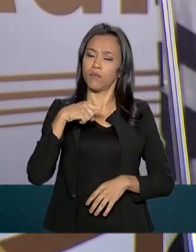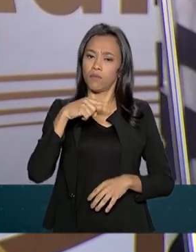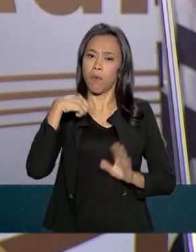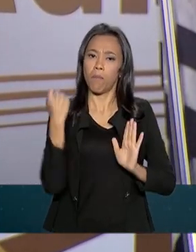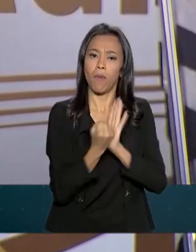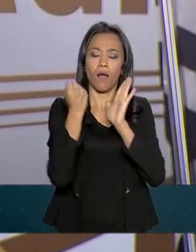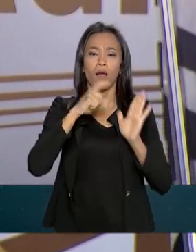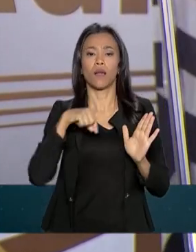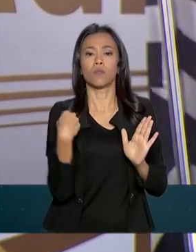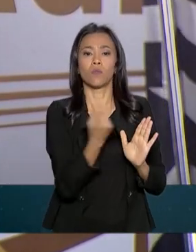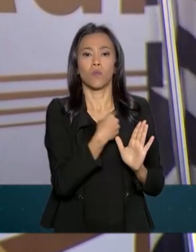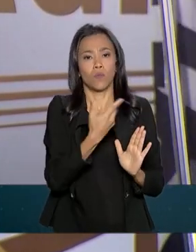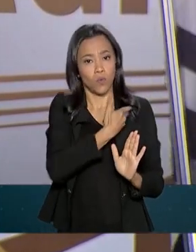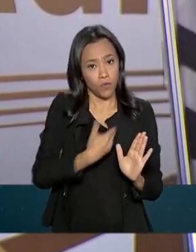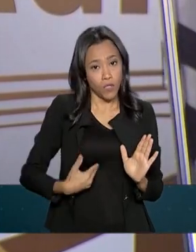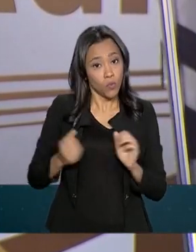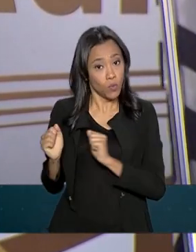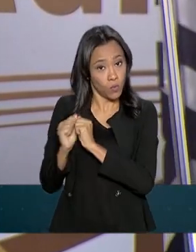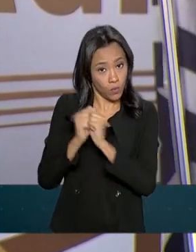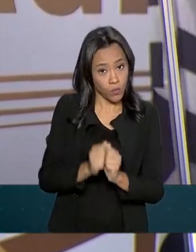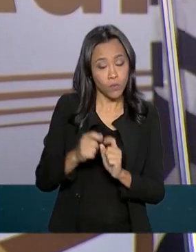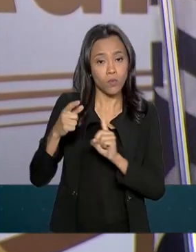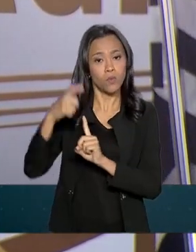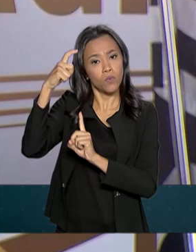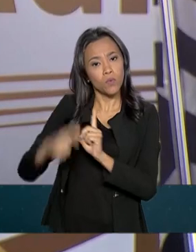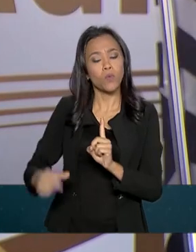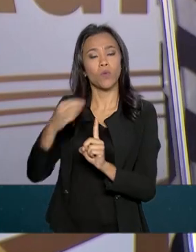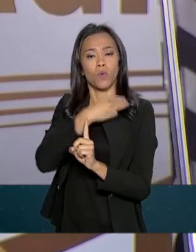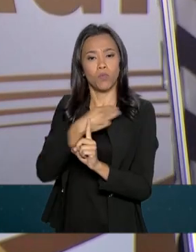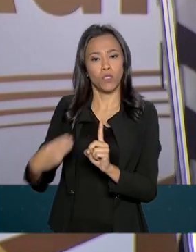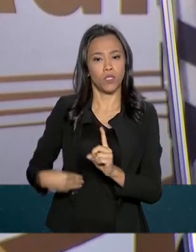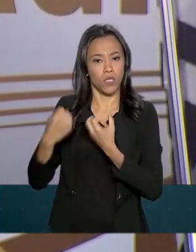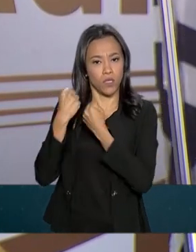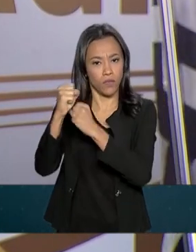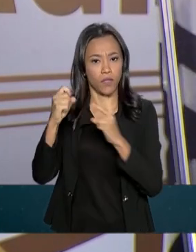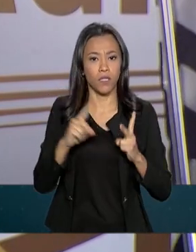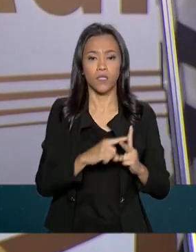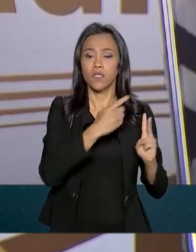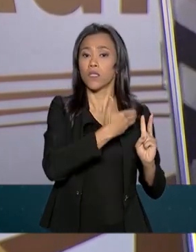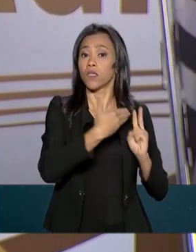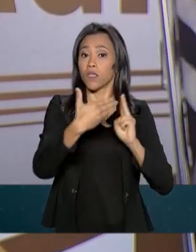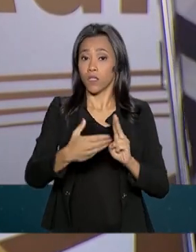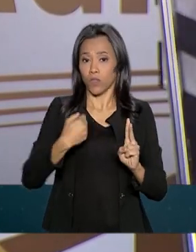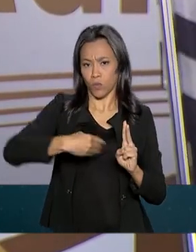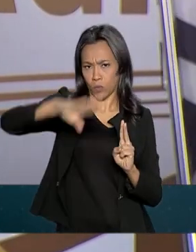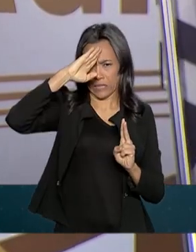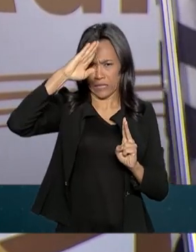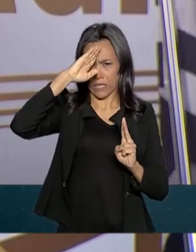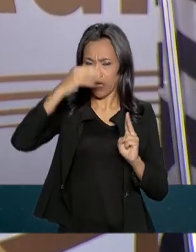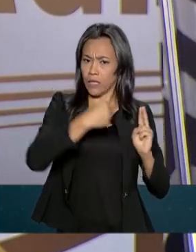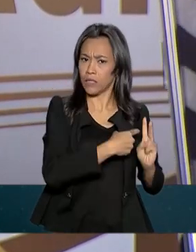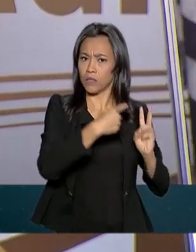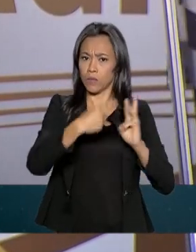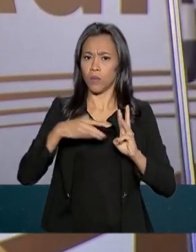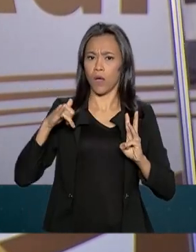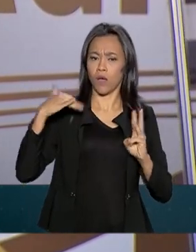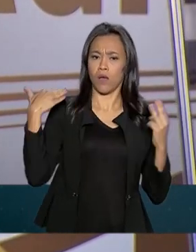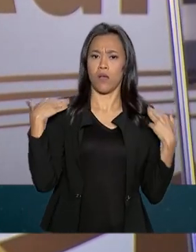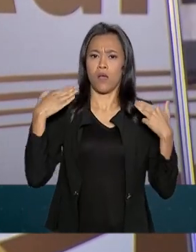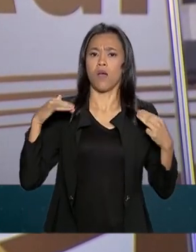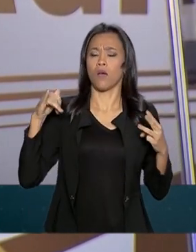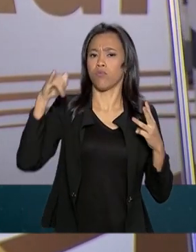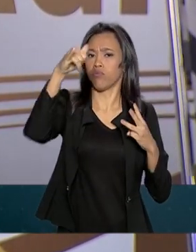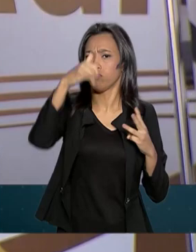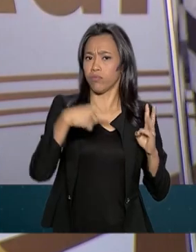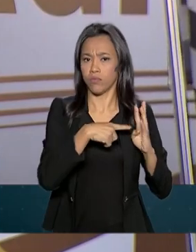juntamente com o nosso Ministro da Defesa, o nosso Comandante Militar do Sudeste, o nosso Comandante do Exército, a nossa Aeronáutica, entre outros, para